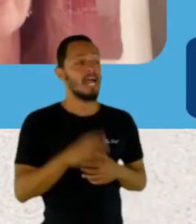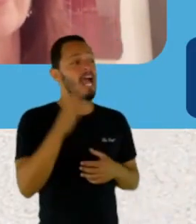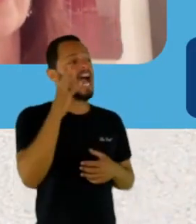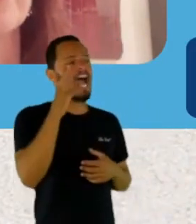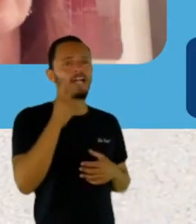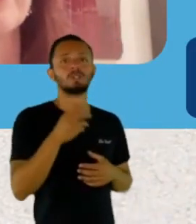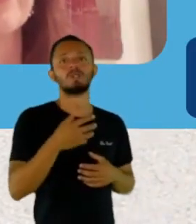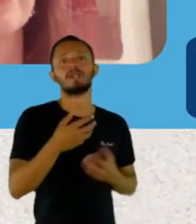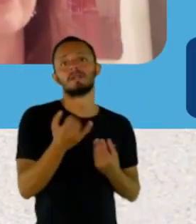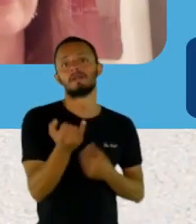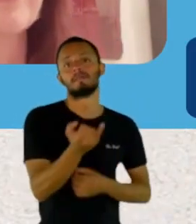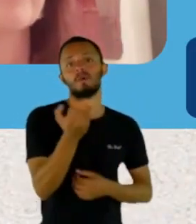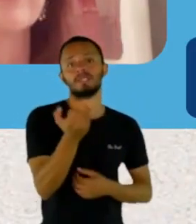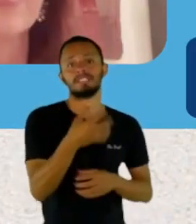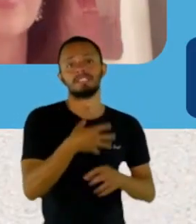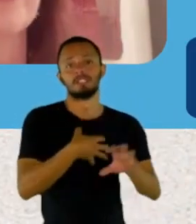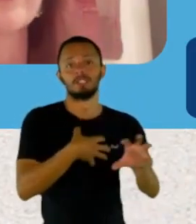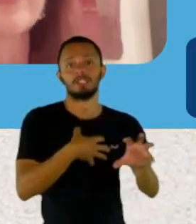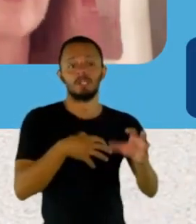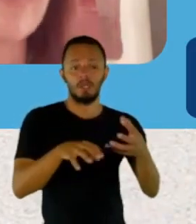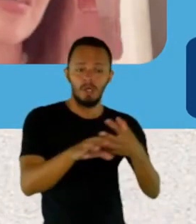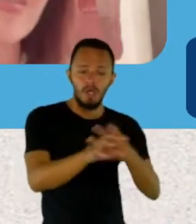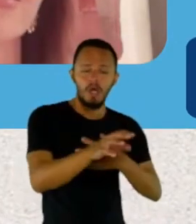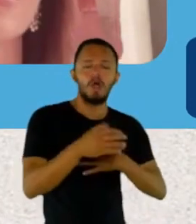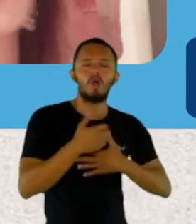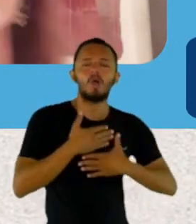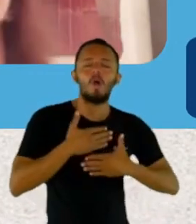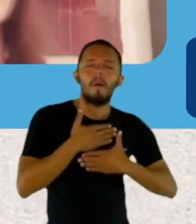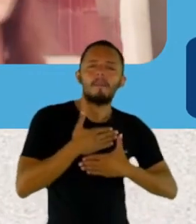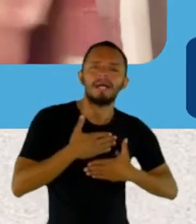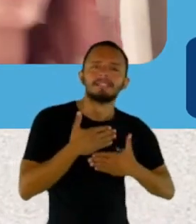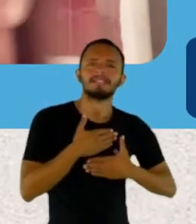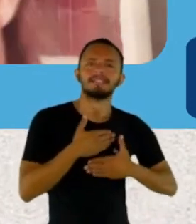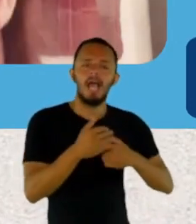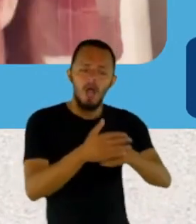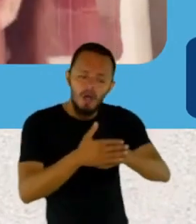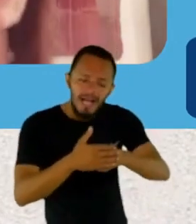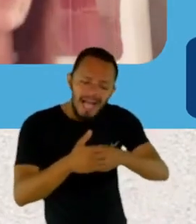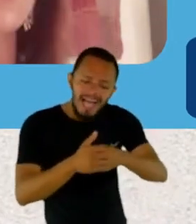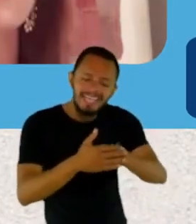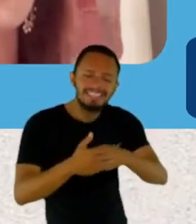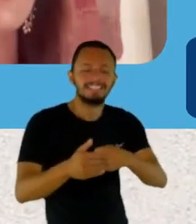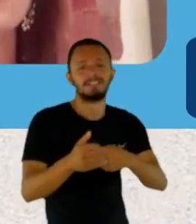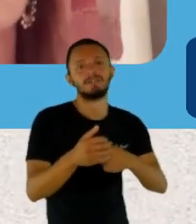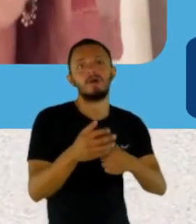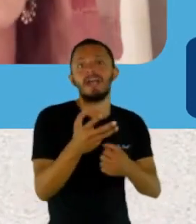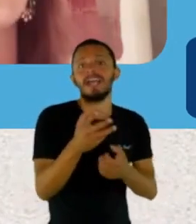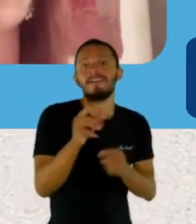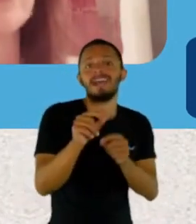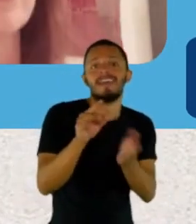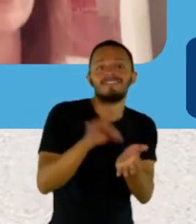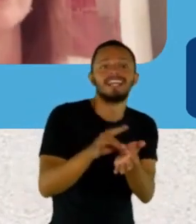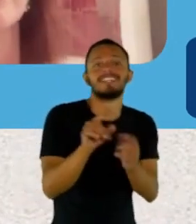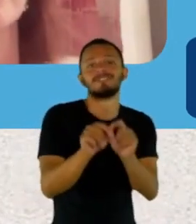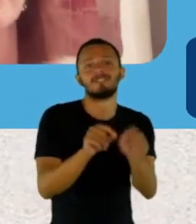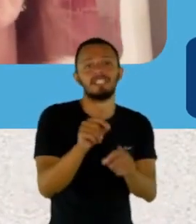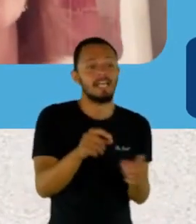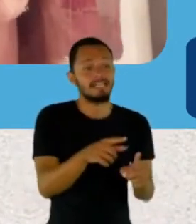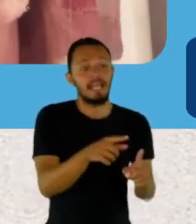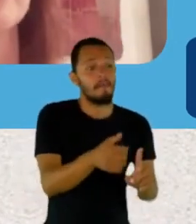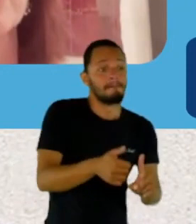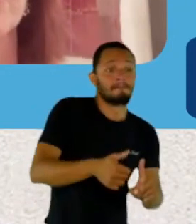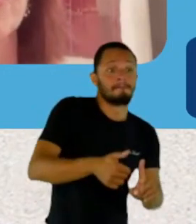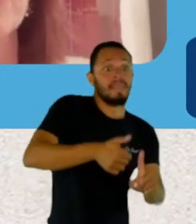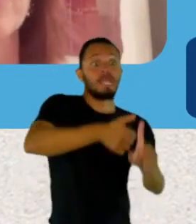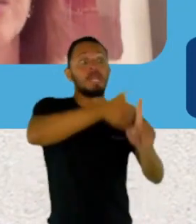A gente tá muito, assim, querendo ser a capa da revista, querendo ser a melhor de todas. A gente não precisa disso. A gente tem que